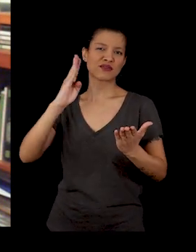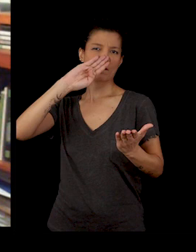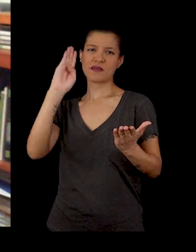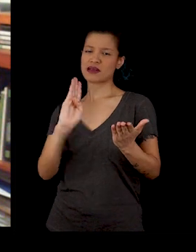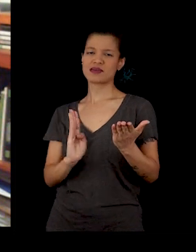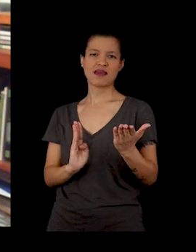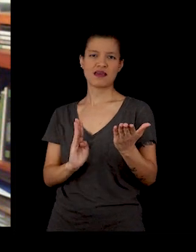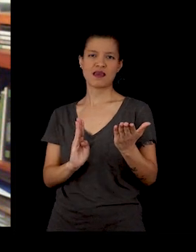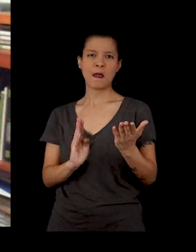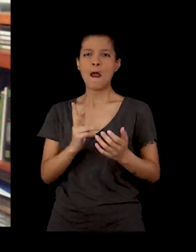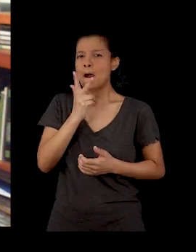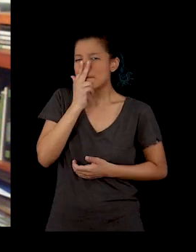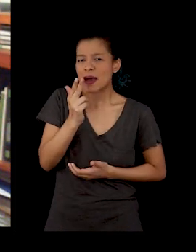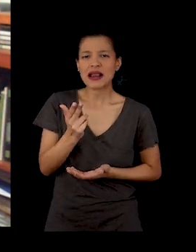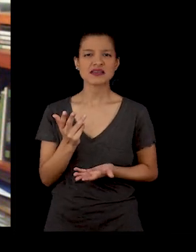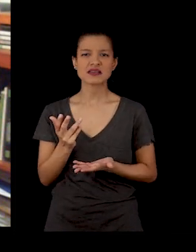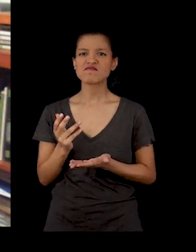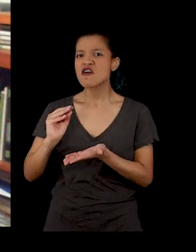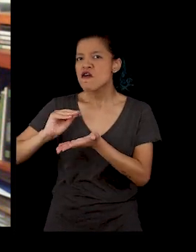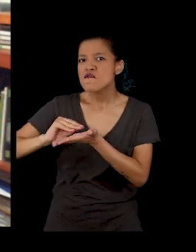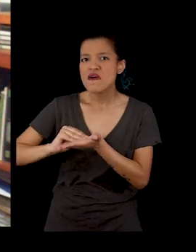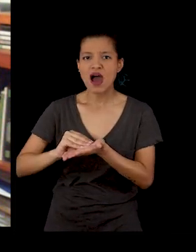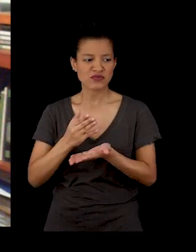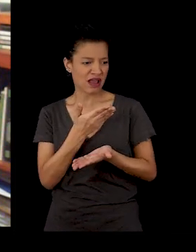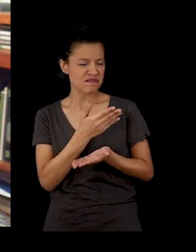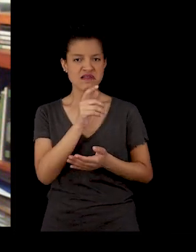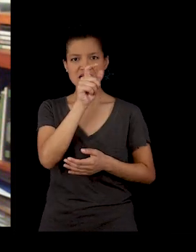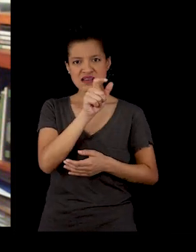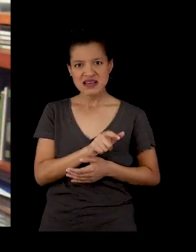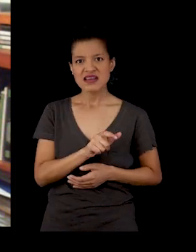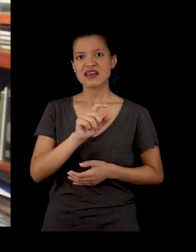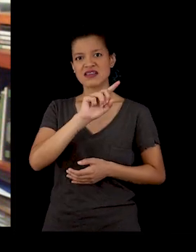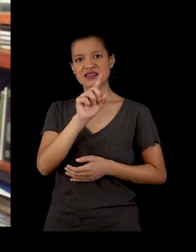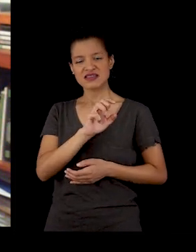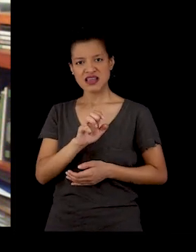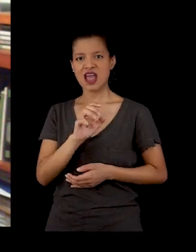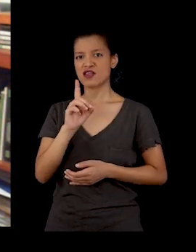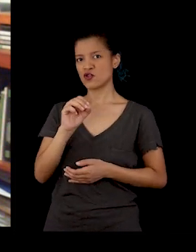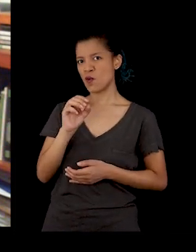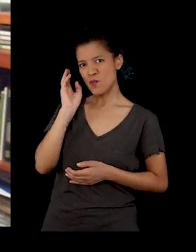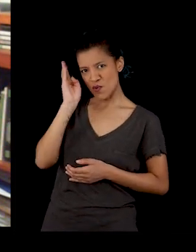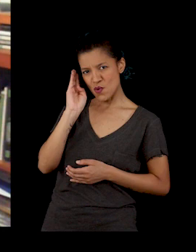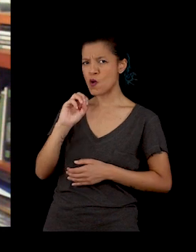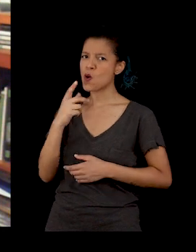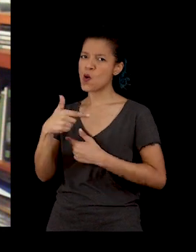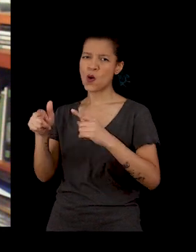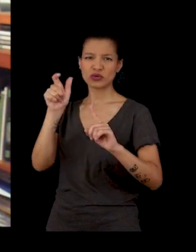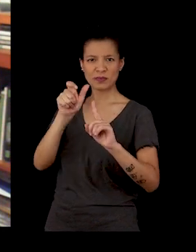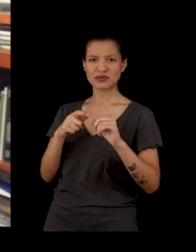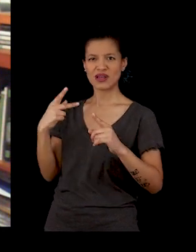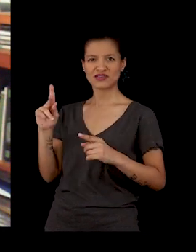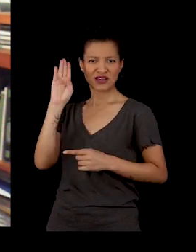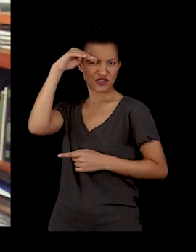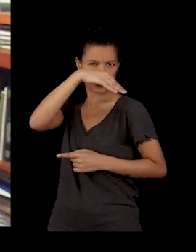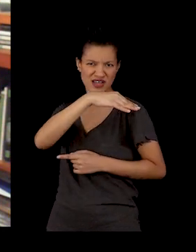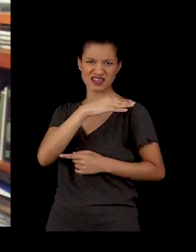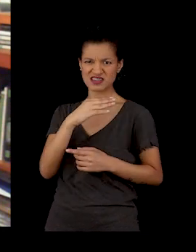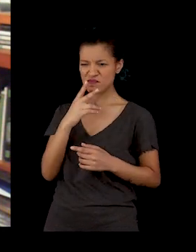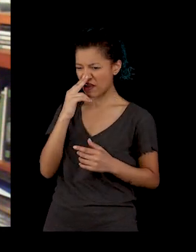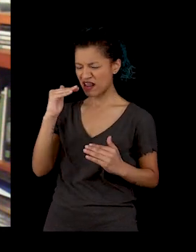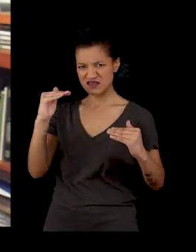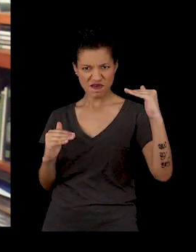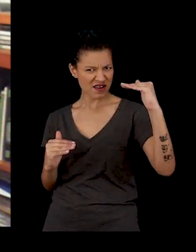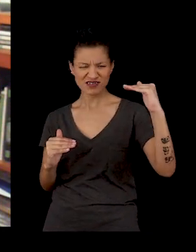brasileira. Não fica nada a dever ao Zé do Burro ou a outros personagens do